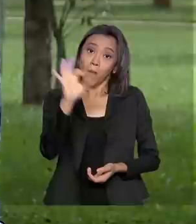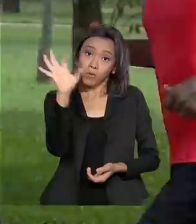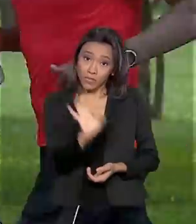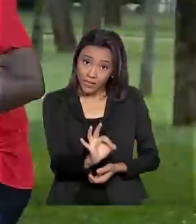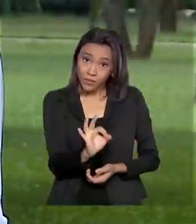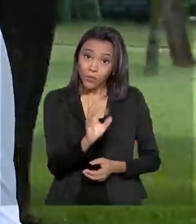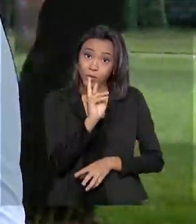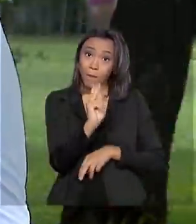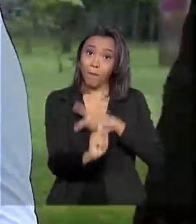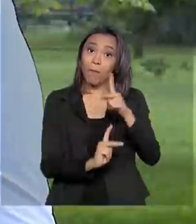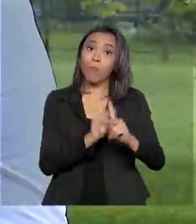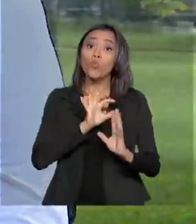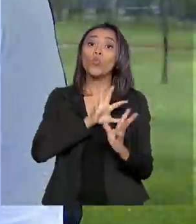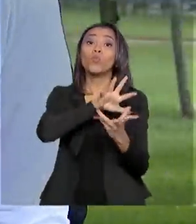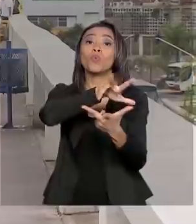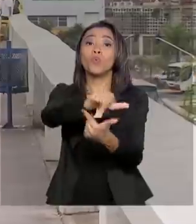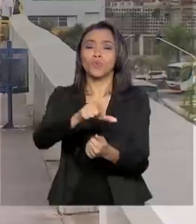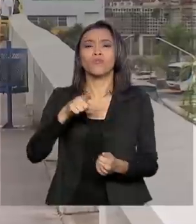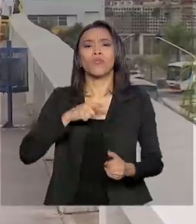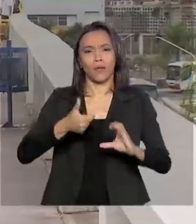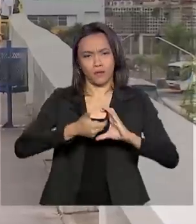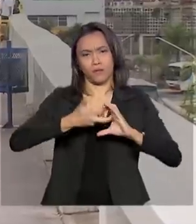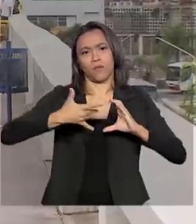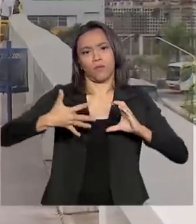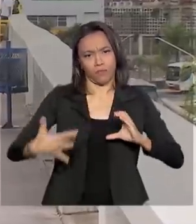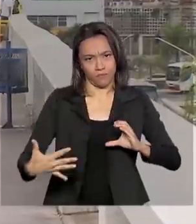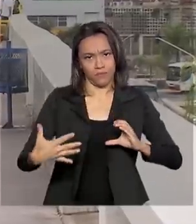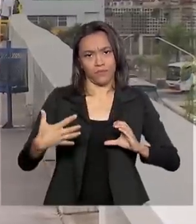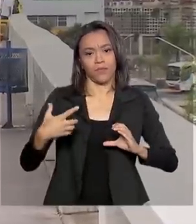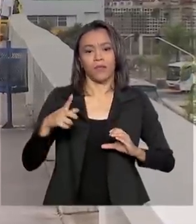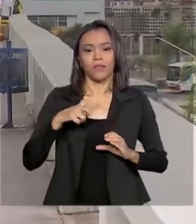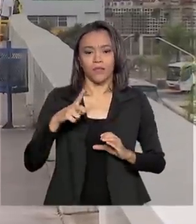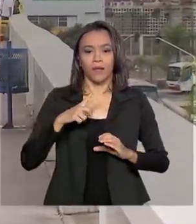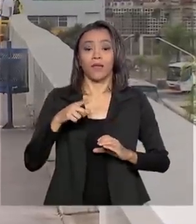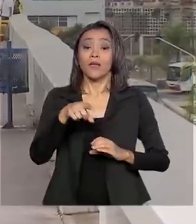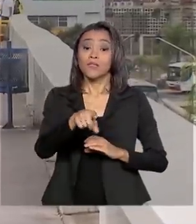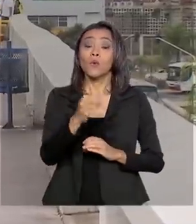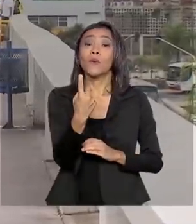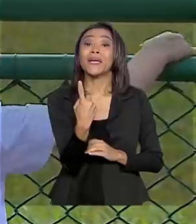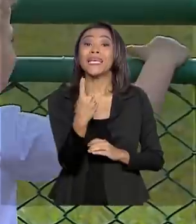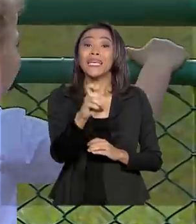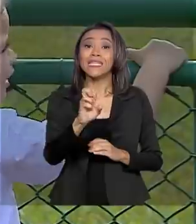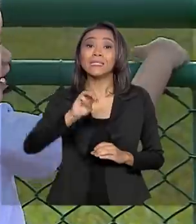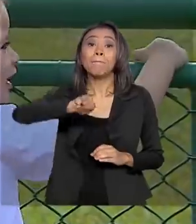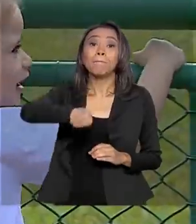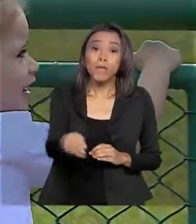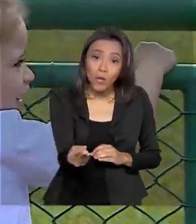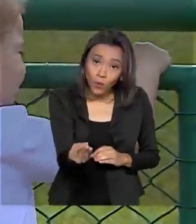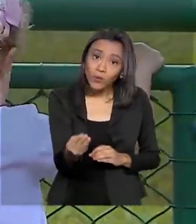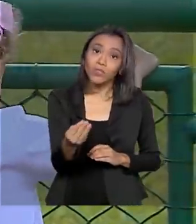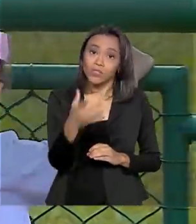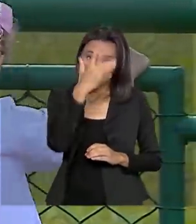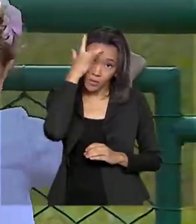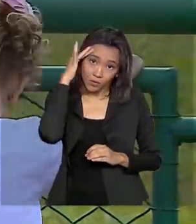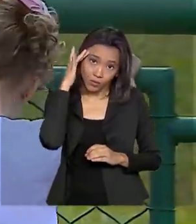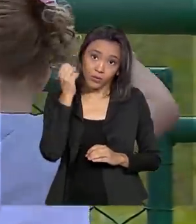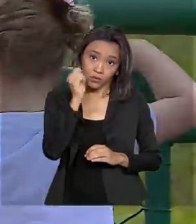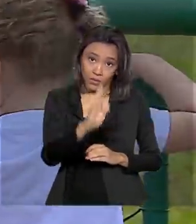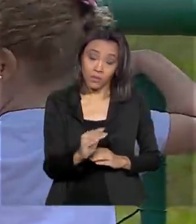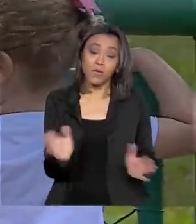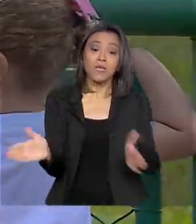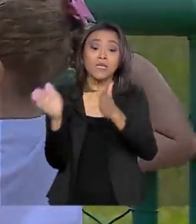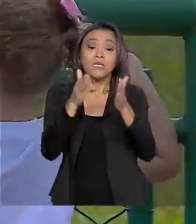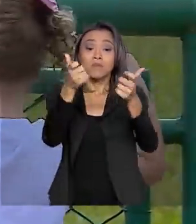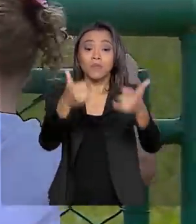planeta tem alguma dessas doenças. No Brasil, são aproximadamente 15 milhões de pessoas. Especialistas estimam que 80